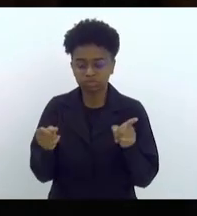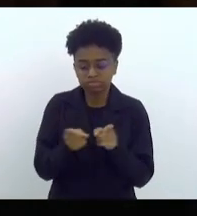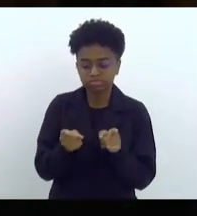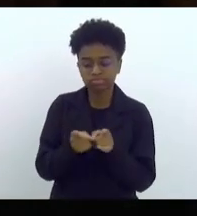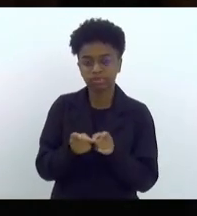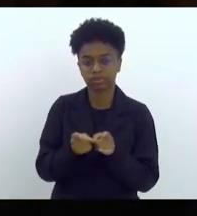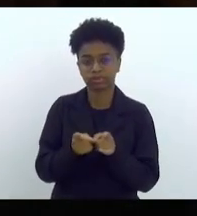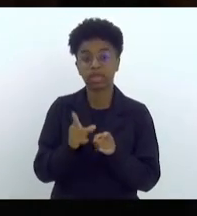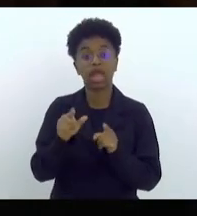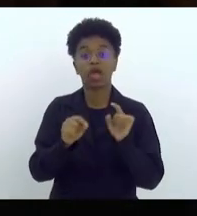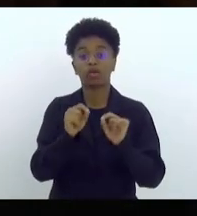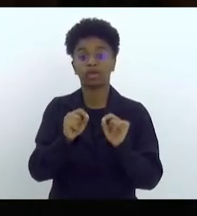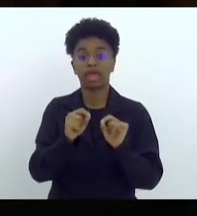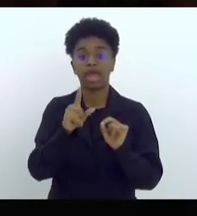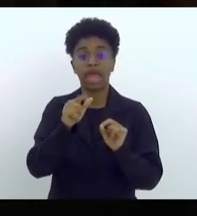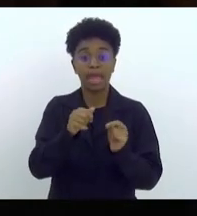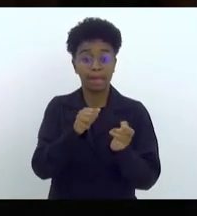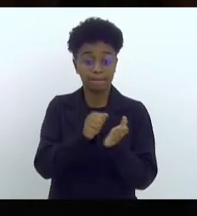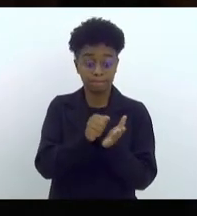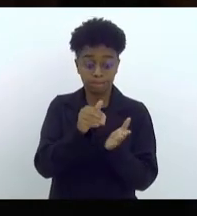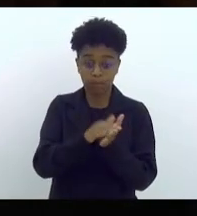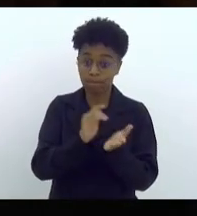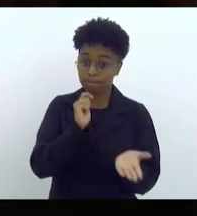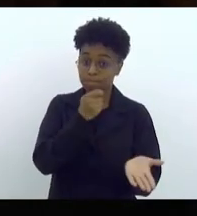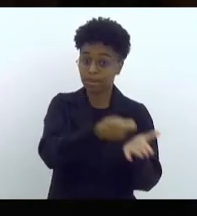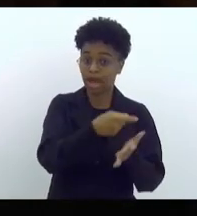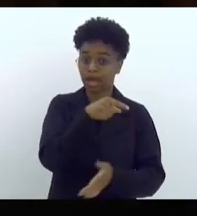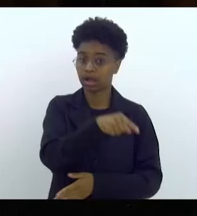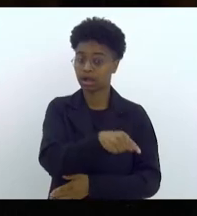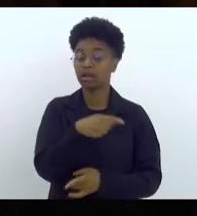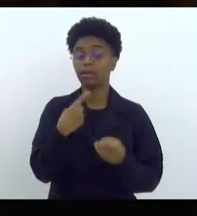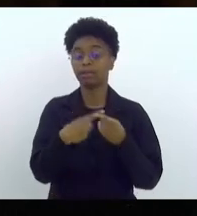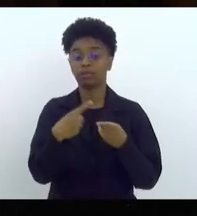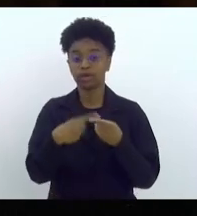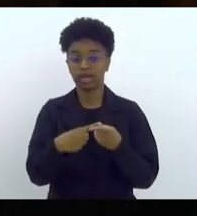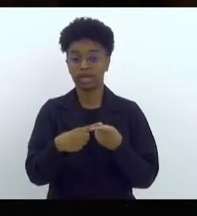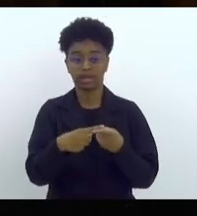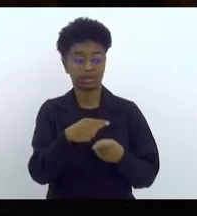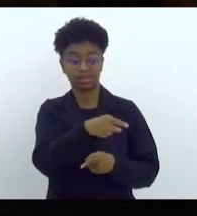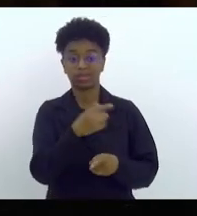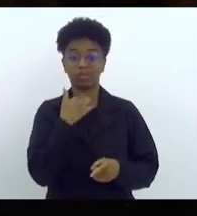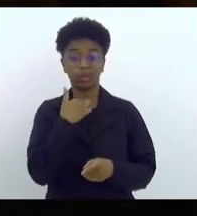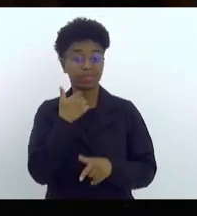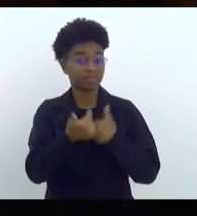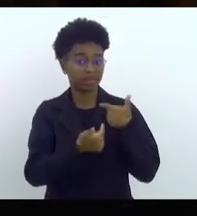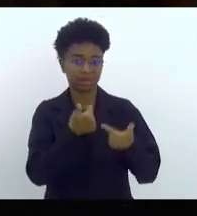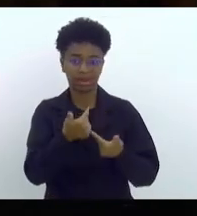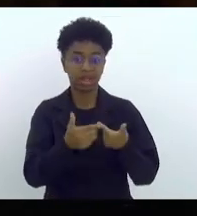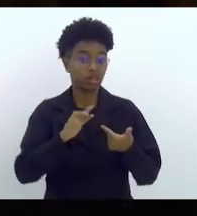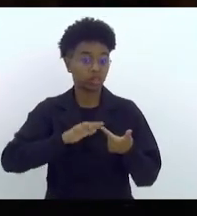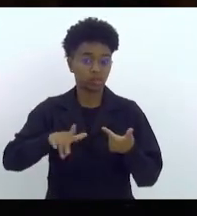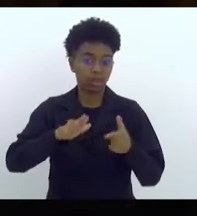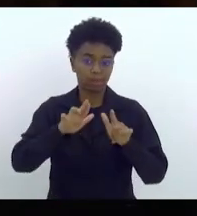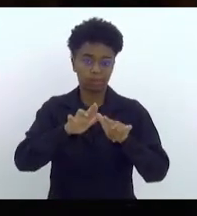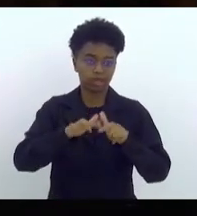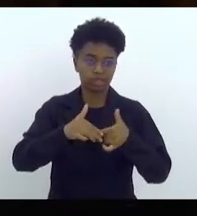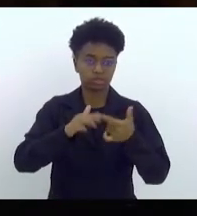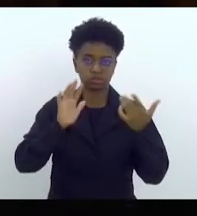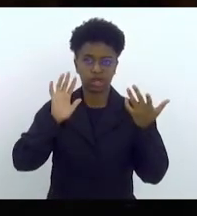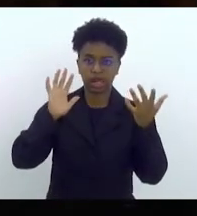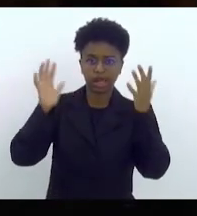ressarcimento por uma interrupção do trabalho que não foi provocada nem por um evento